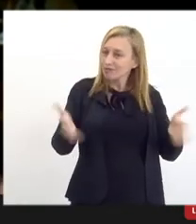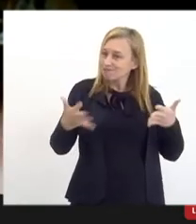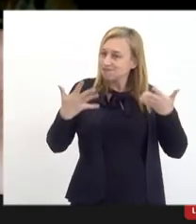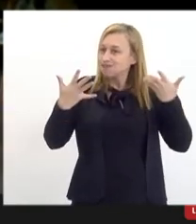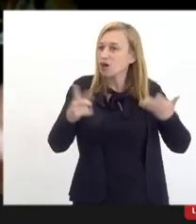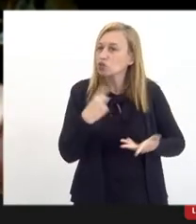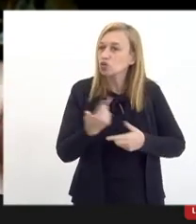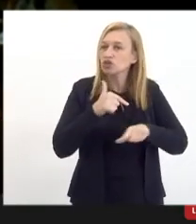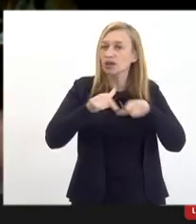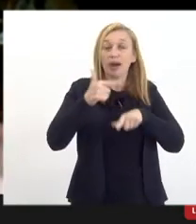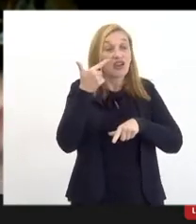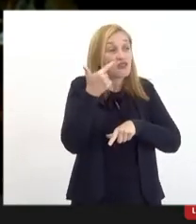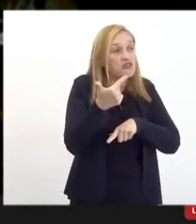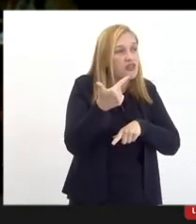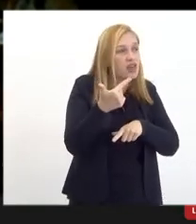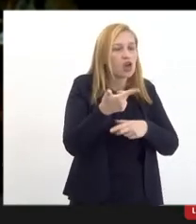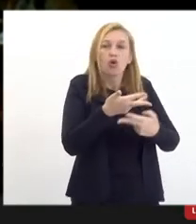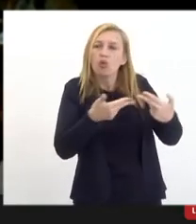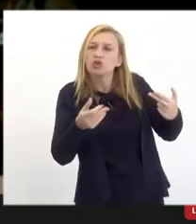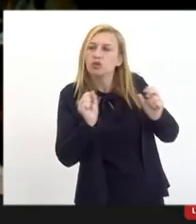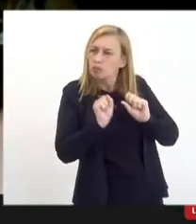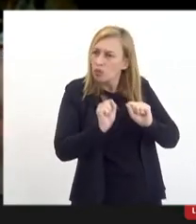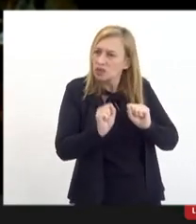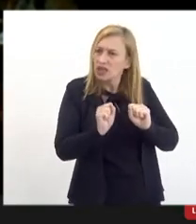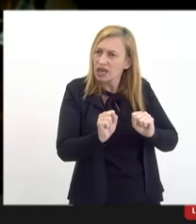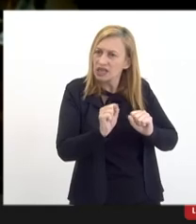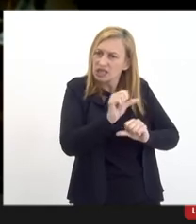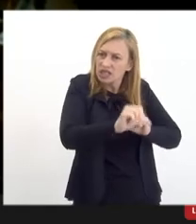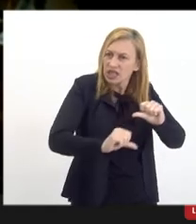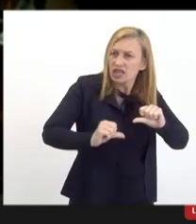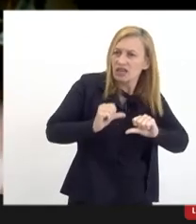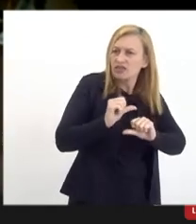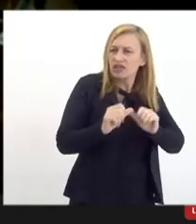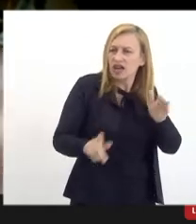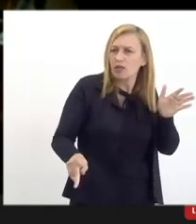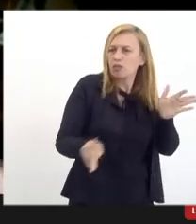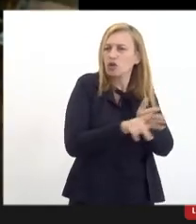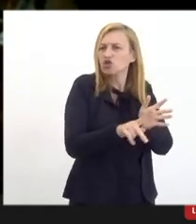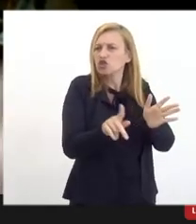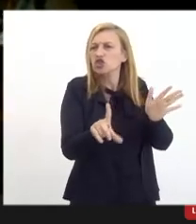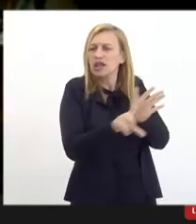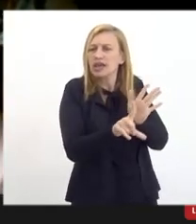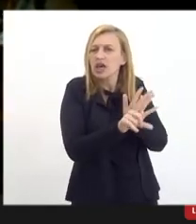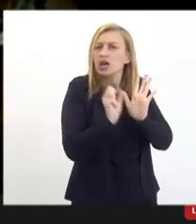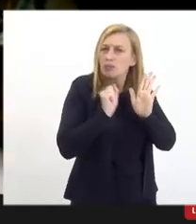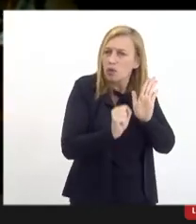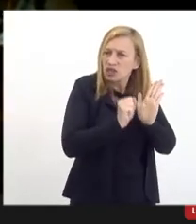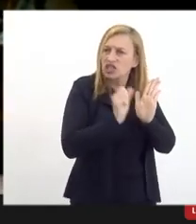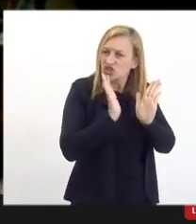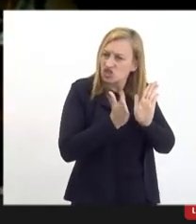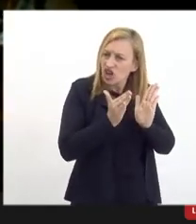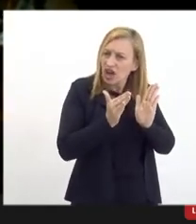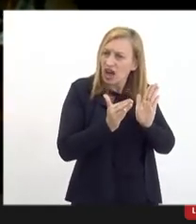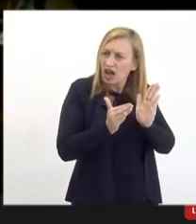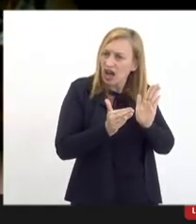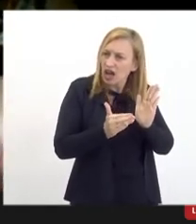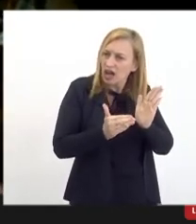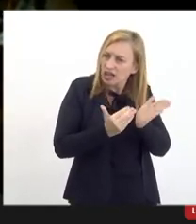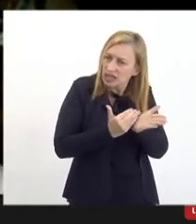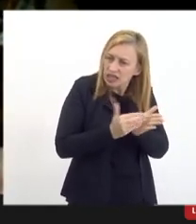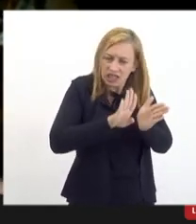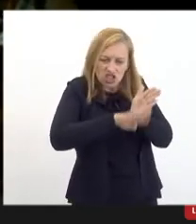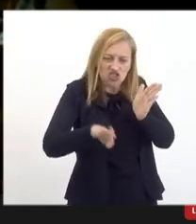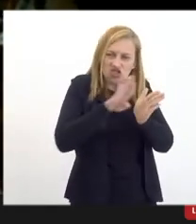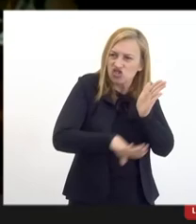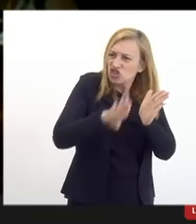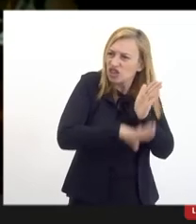é tentar identificar alguma coisa que a gente pudesse ou virar um projeto de lei, alguma coisa que a gente já pudesse deslanchar, entendeu? E ir tirando